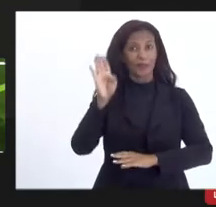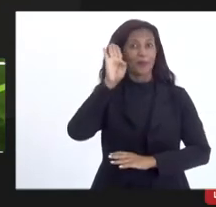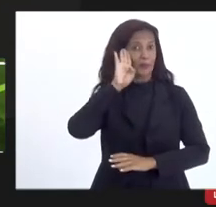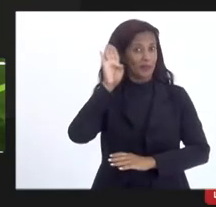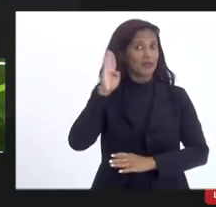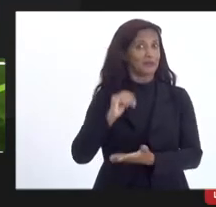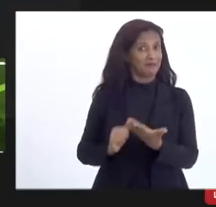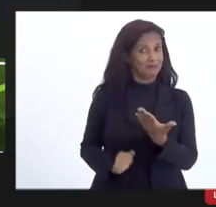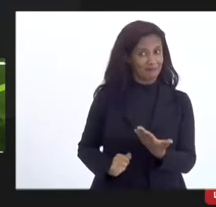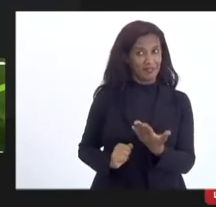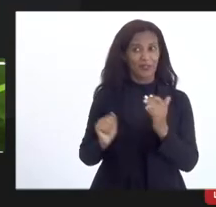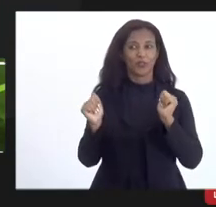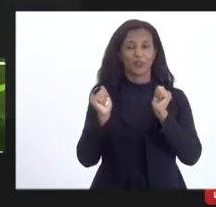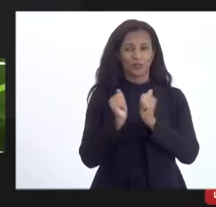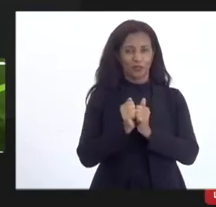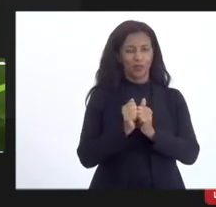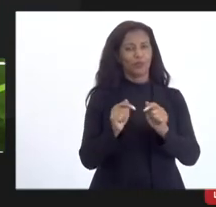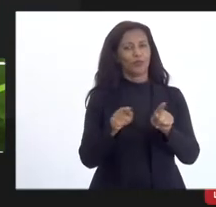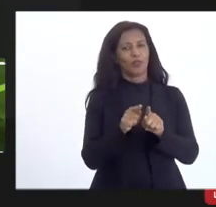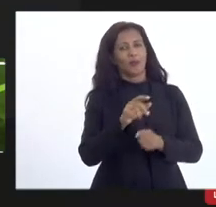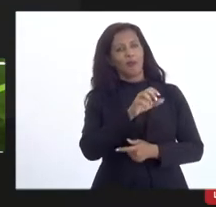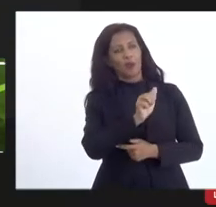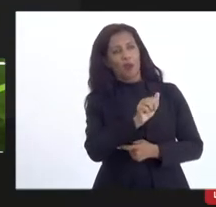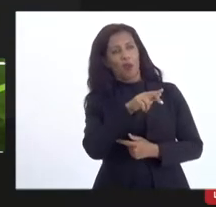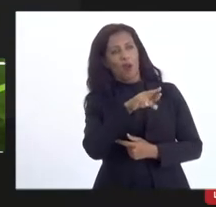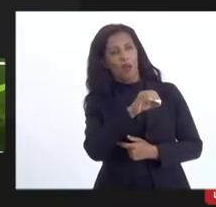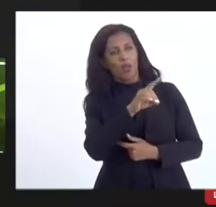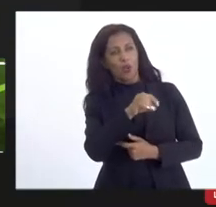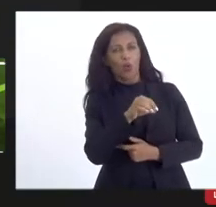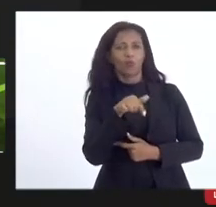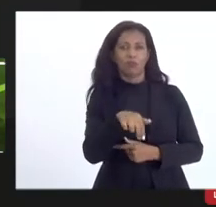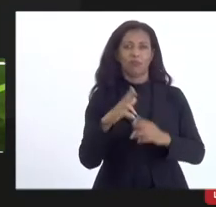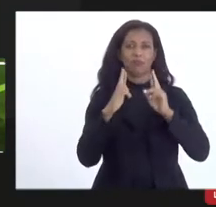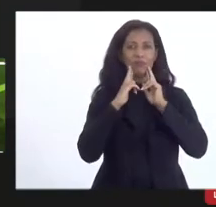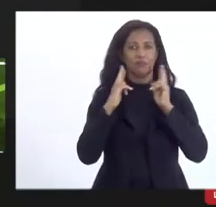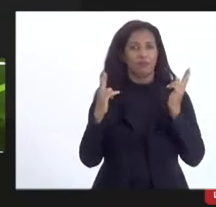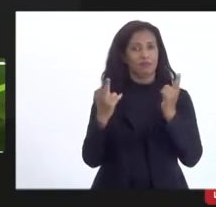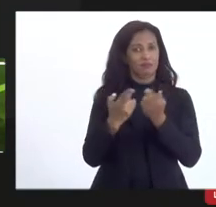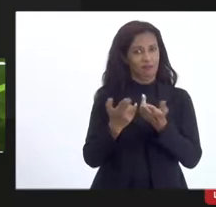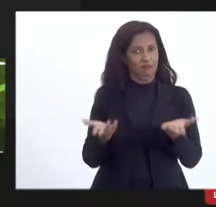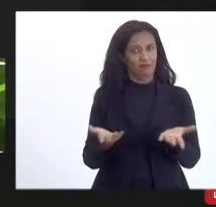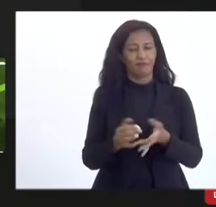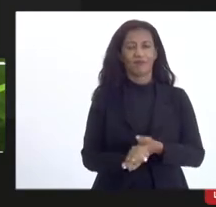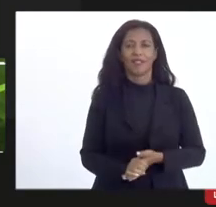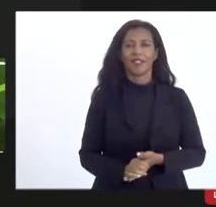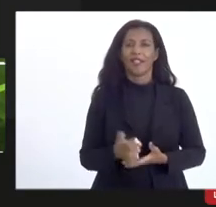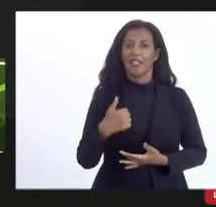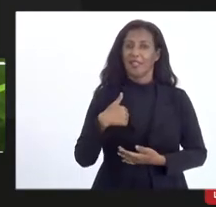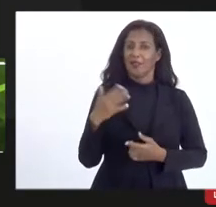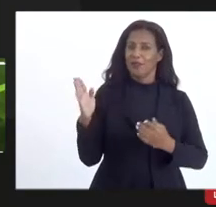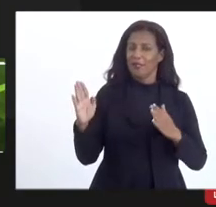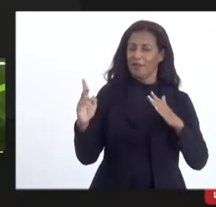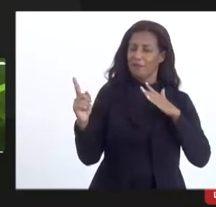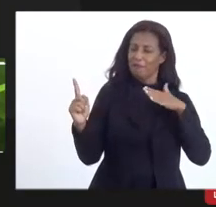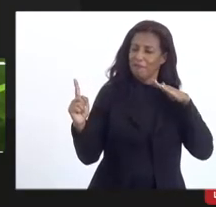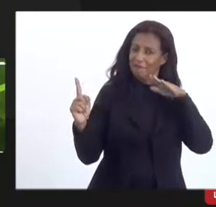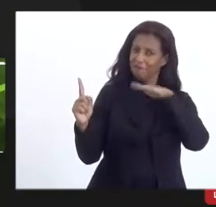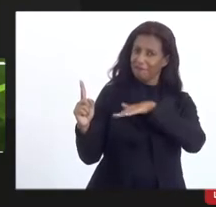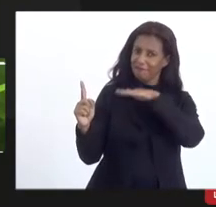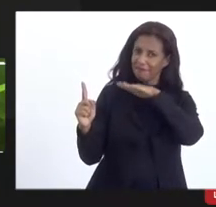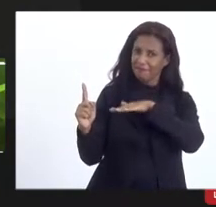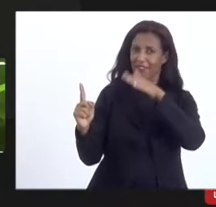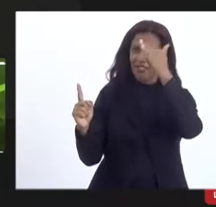aqui, junto também com a Haroldo e com outros, dessa audiência. Então, eu sempre me refiro a ela de uma forma muito